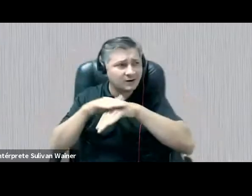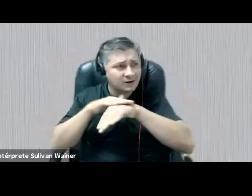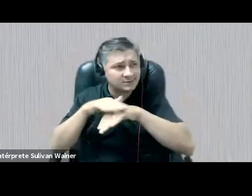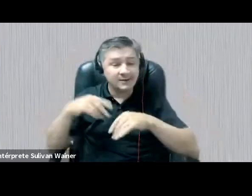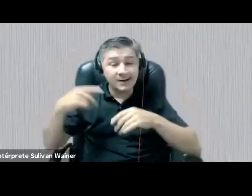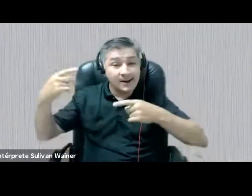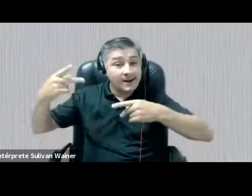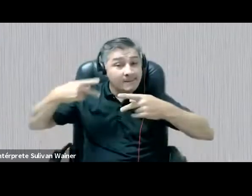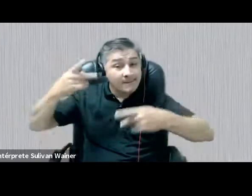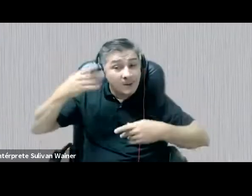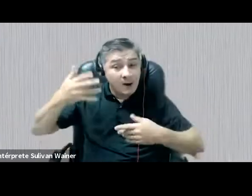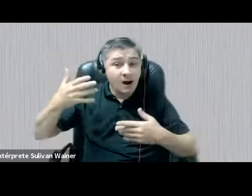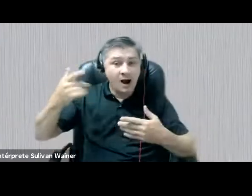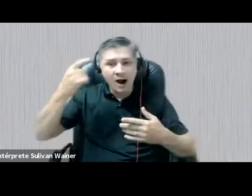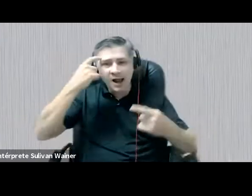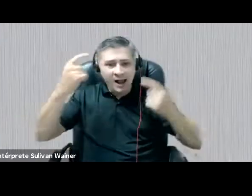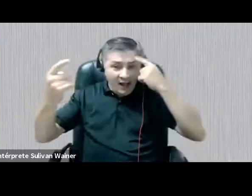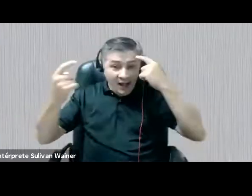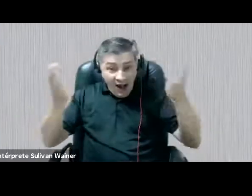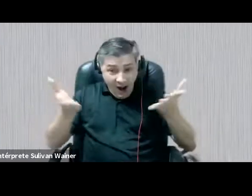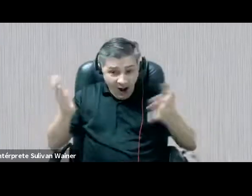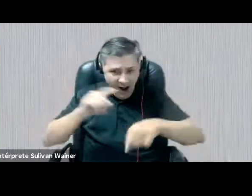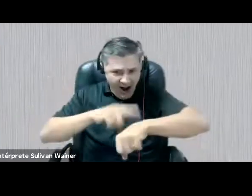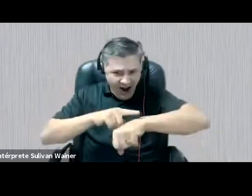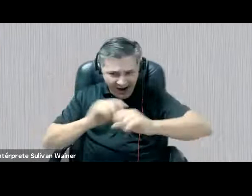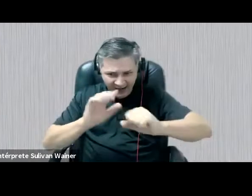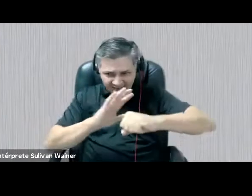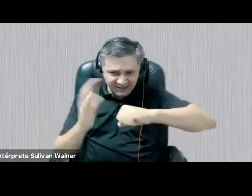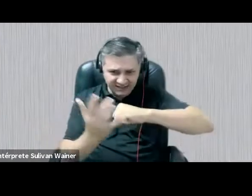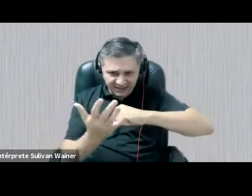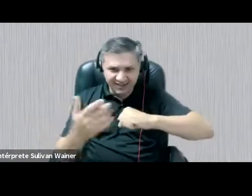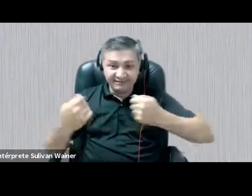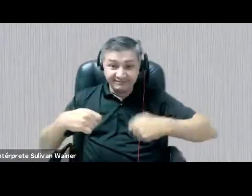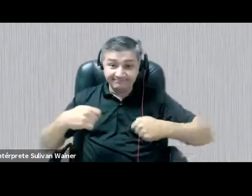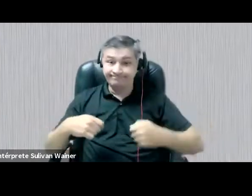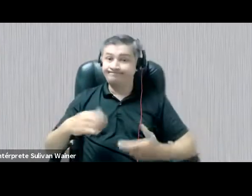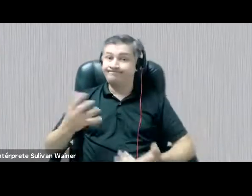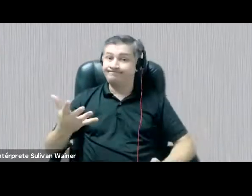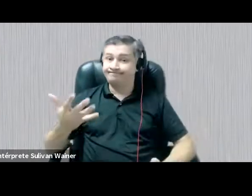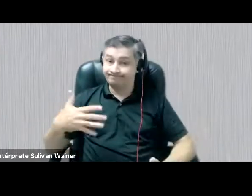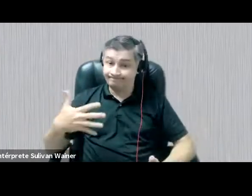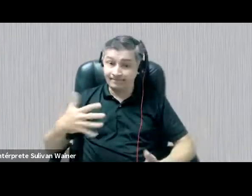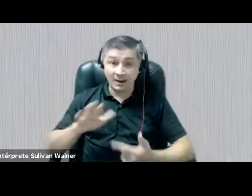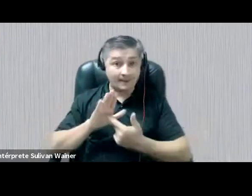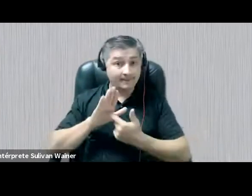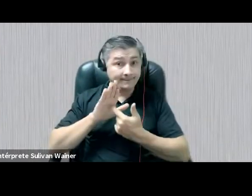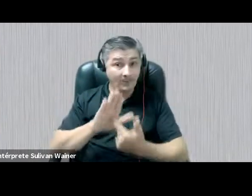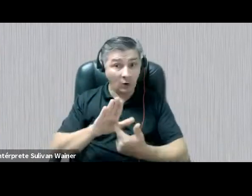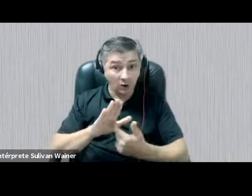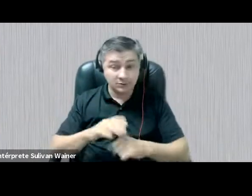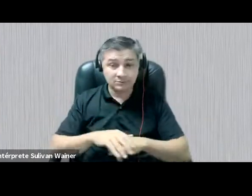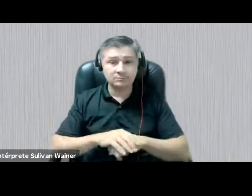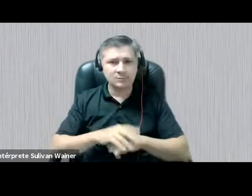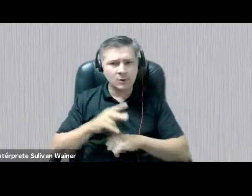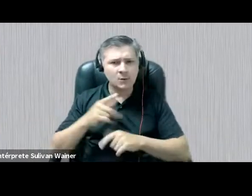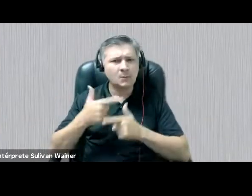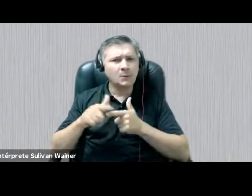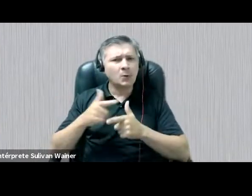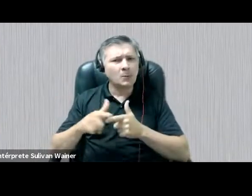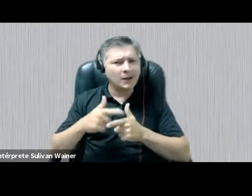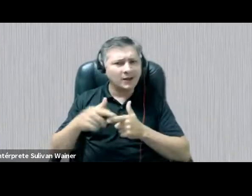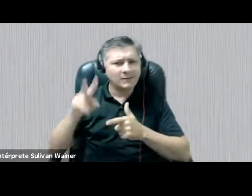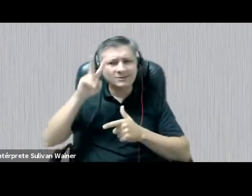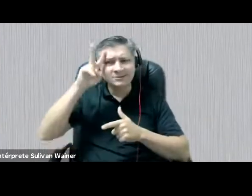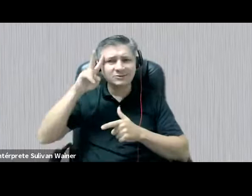falas vão advogando com a ideia que nesse período pandêmico nós temos colocado em xeque, ou melhor, em tela, os problemas historicamente vividos.